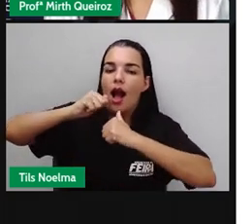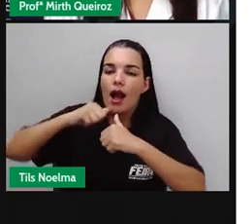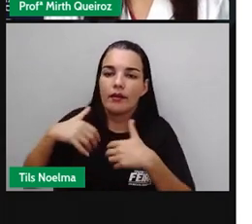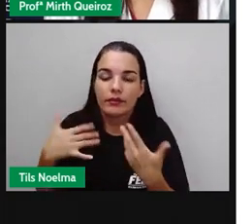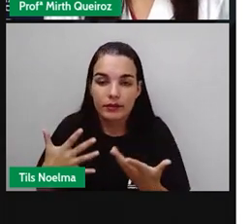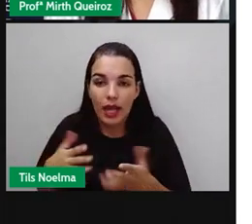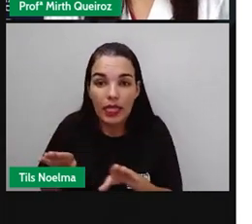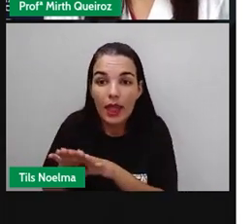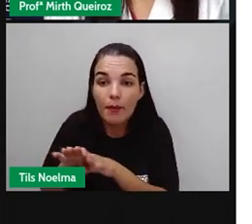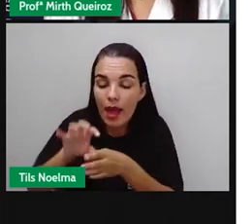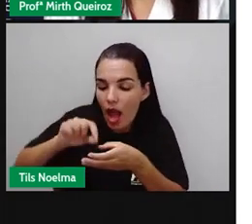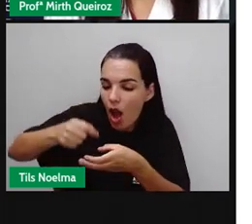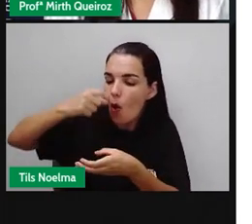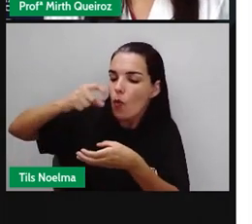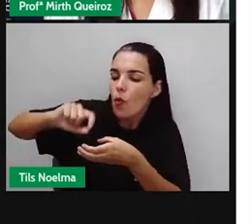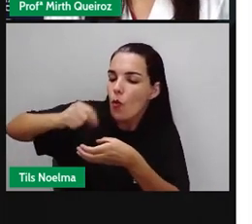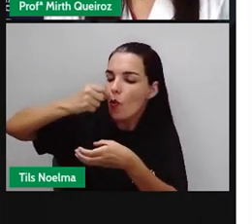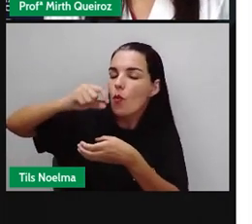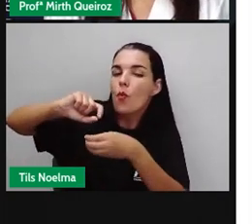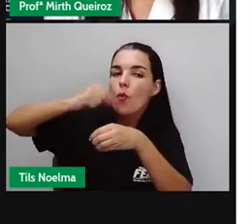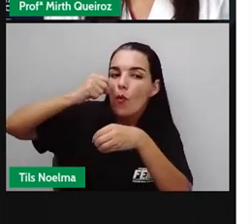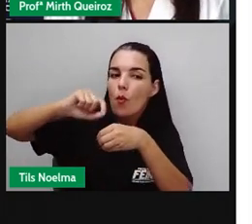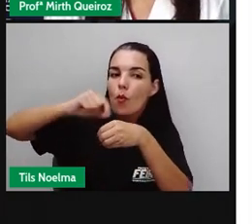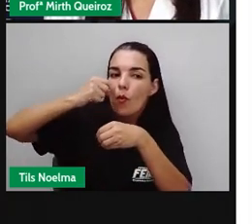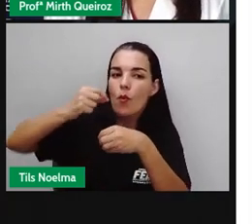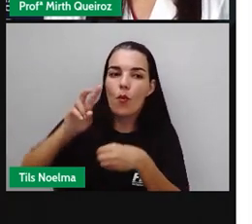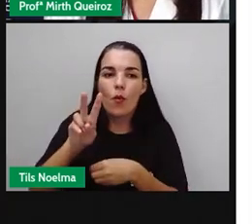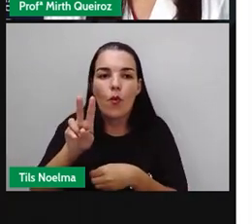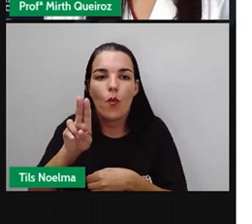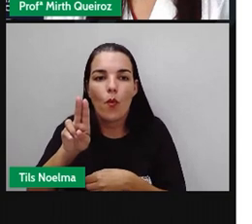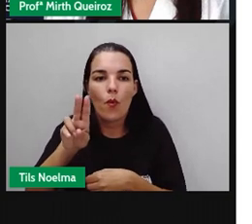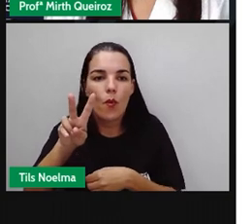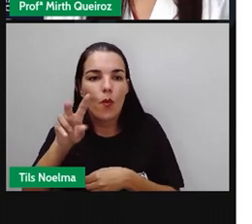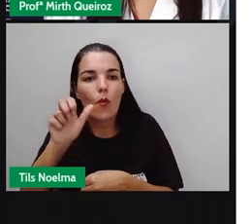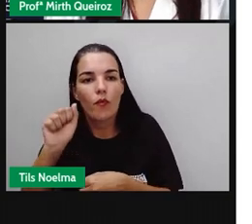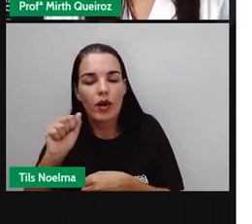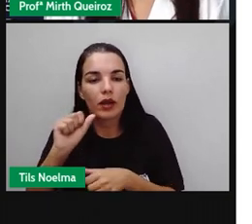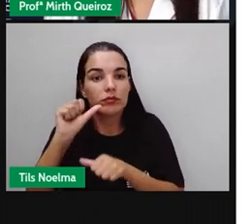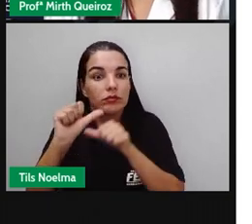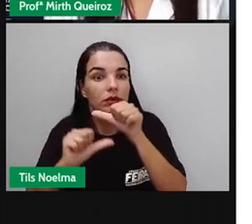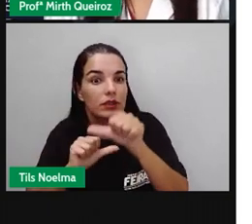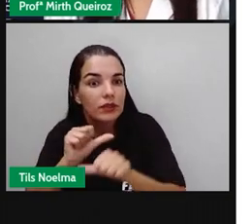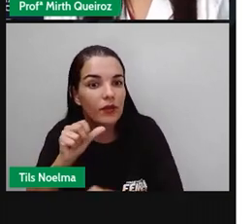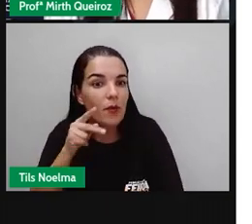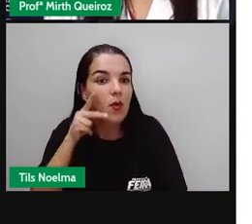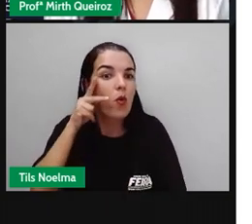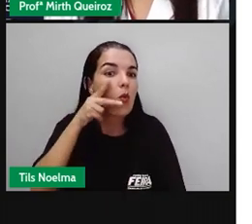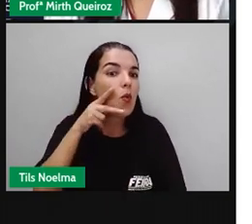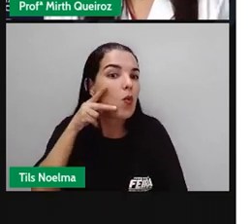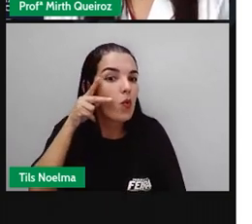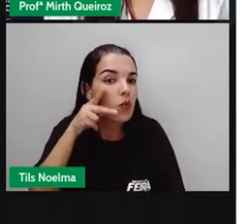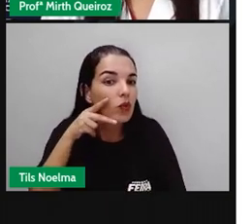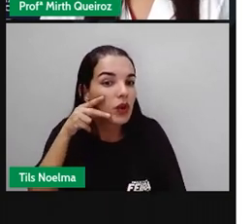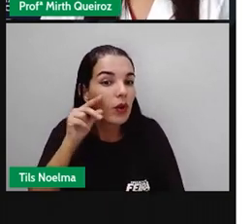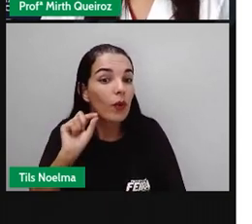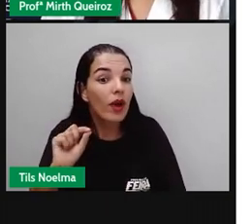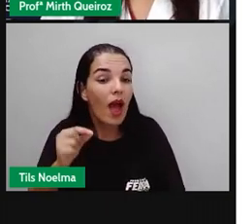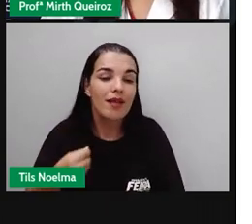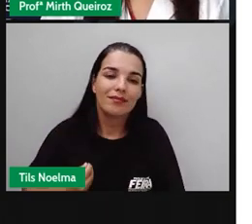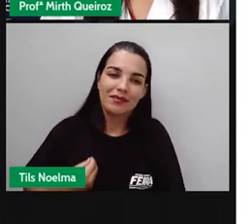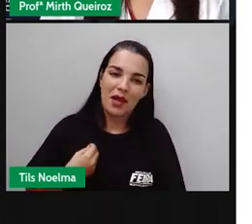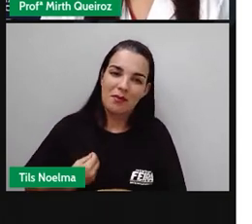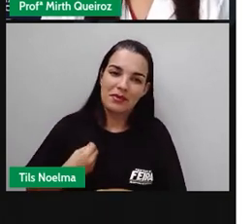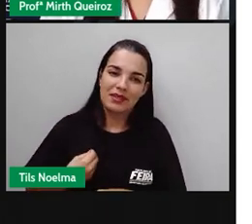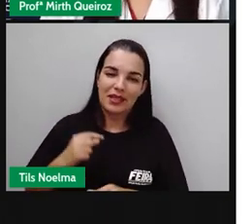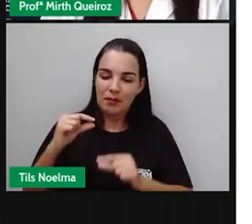que se transformou em vinho. Todos esses processos aí acontecem a partir da presença aí dos